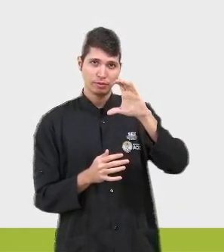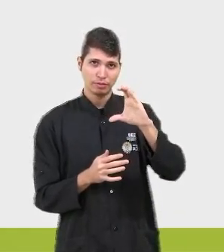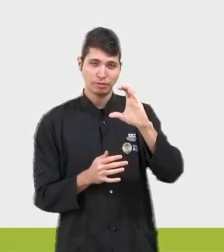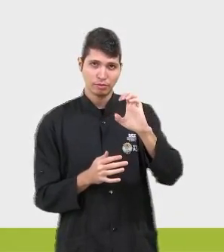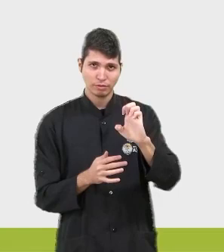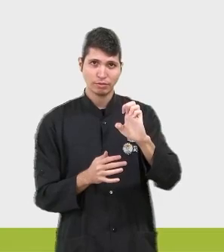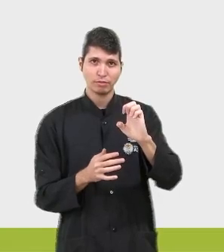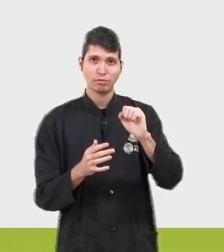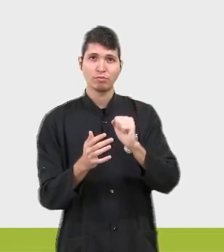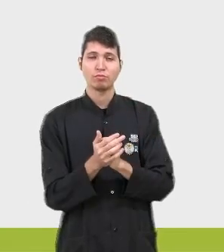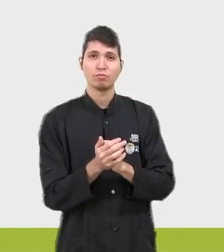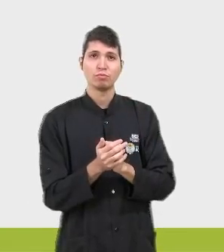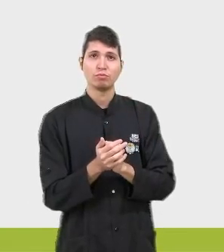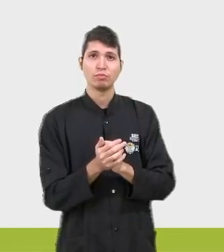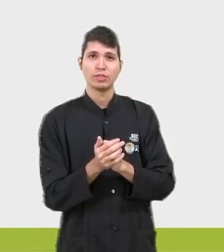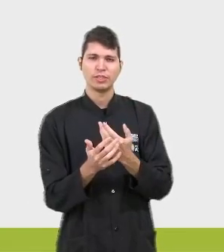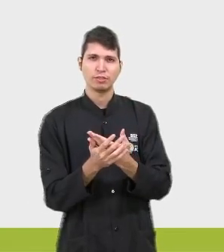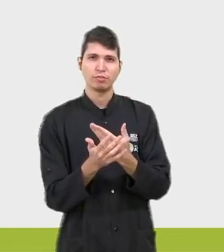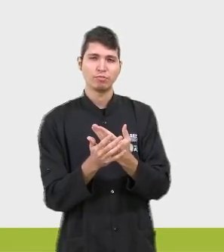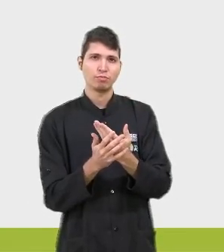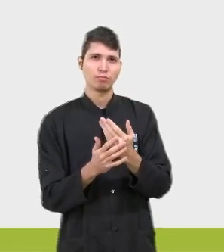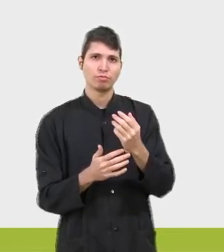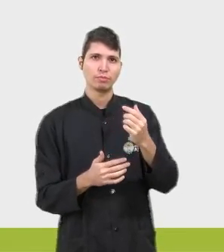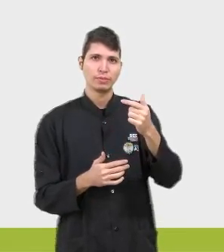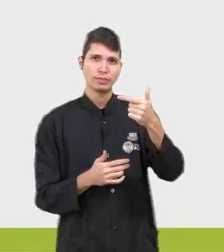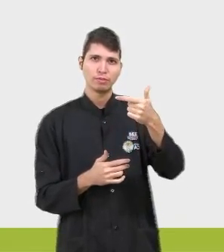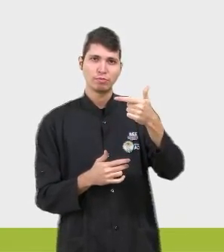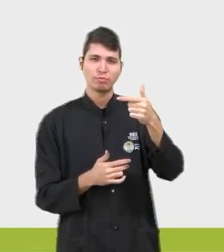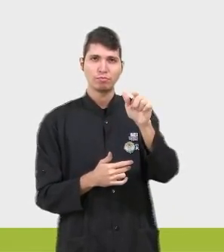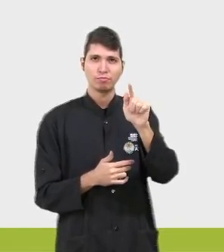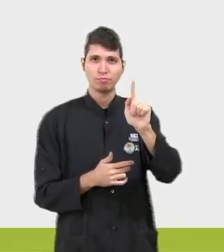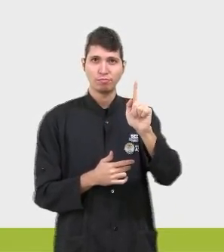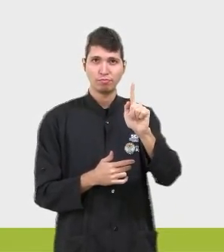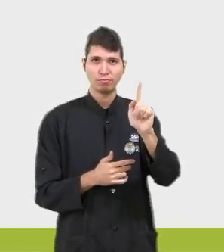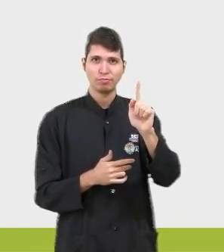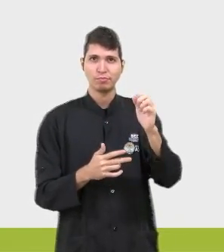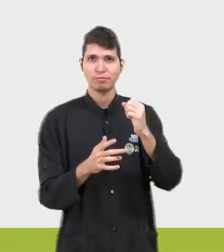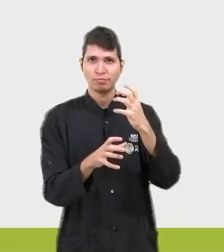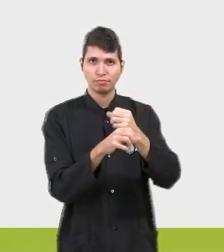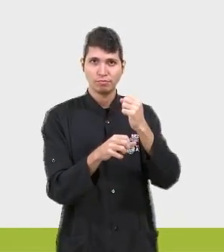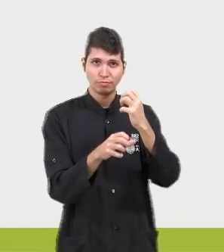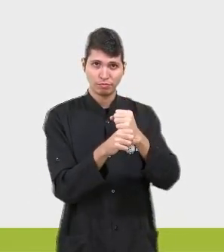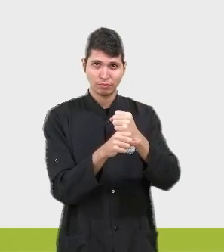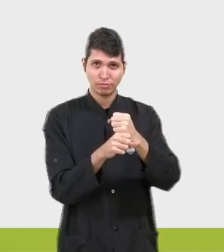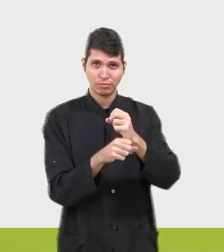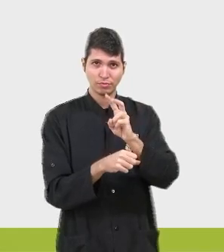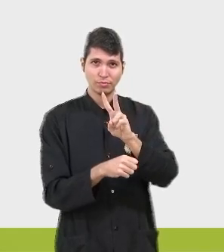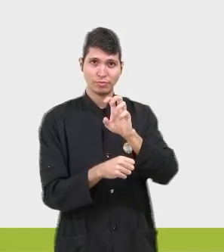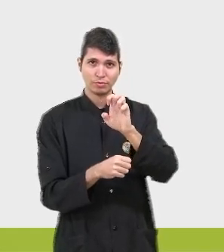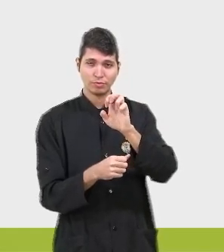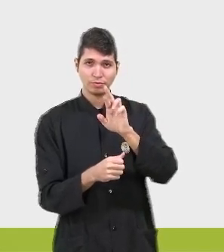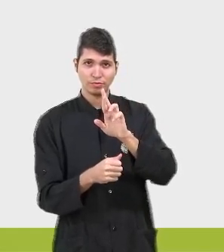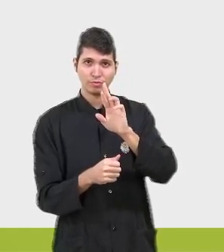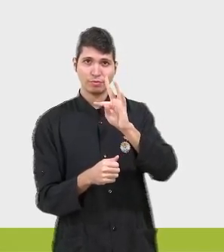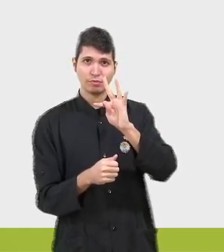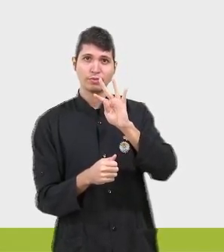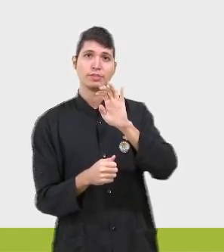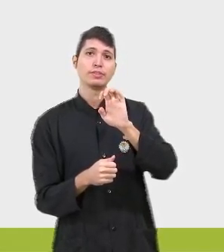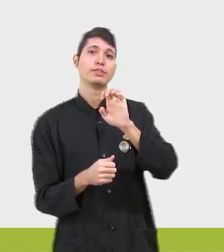equação de segundo grau, vai entender o que eu estou falando. Ponto de máximo, ponto de mínimo. Então, você calcula o vértice para a gente entender qual é o máximo dela.